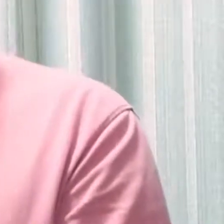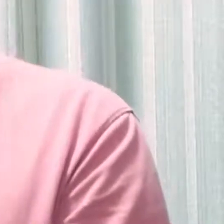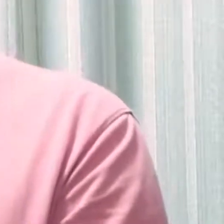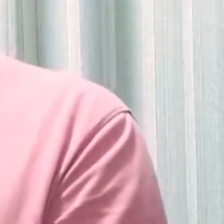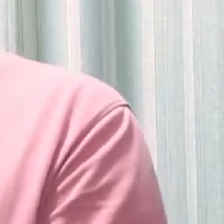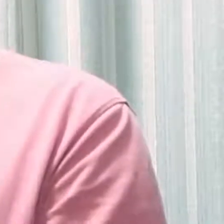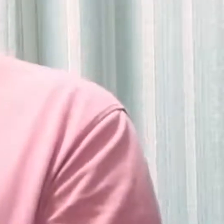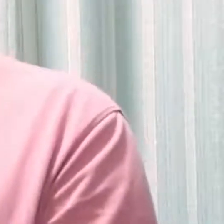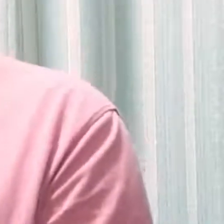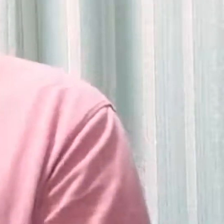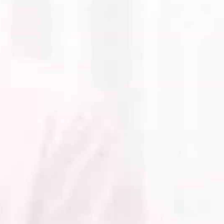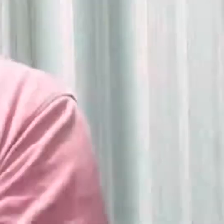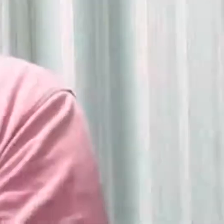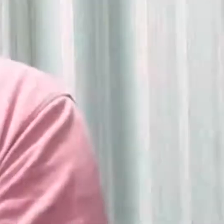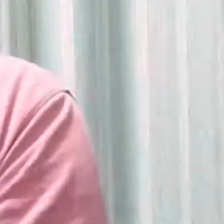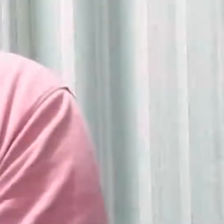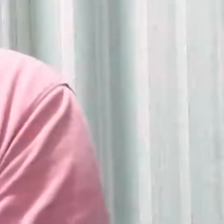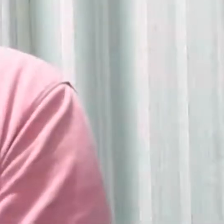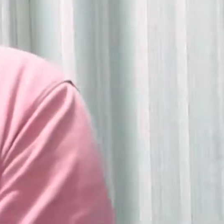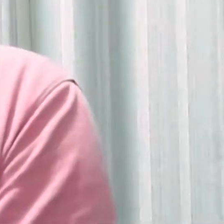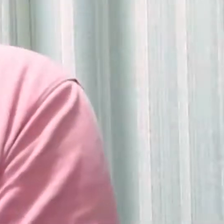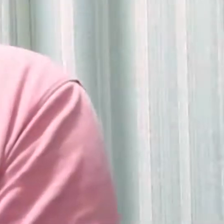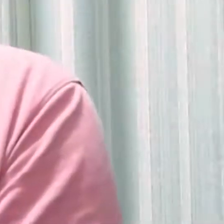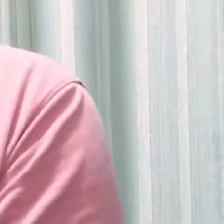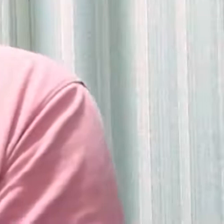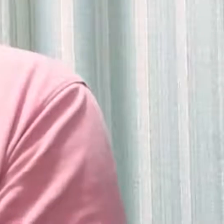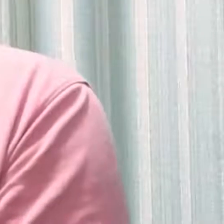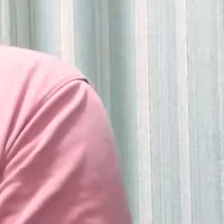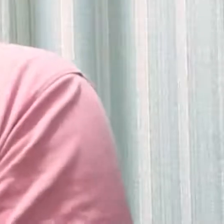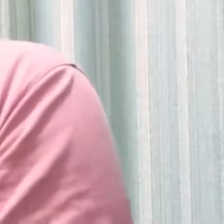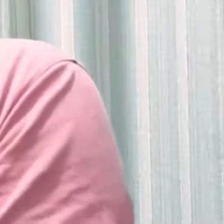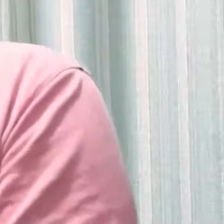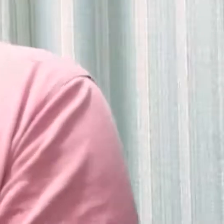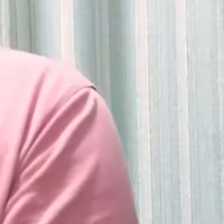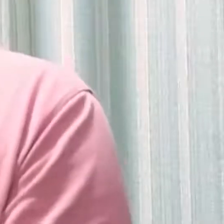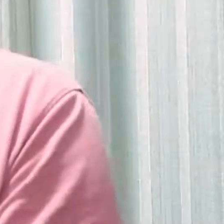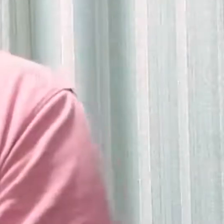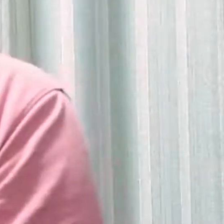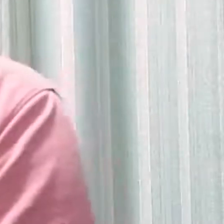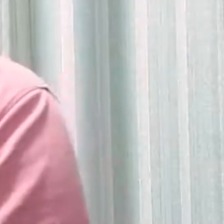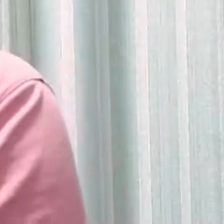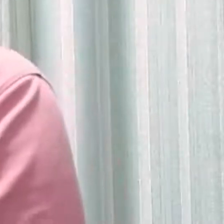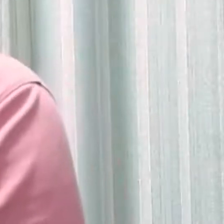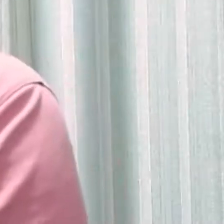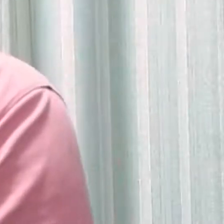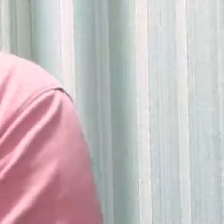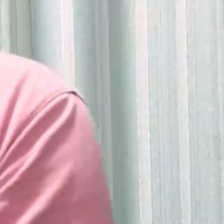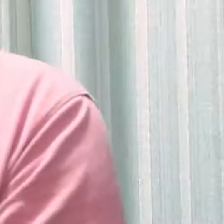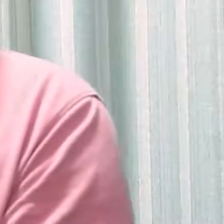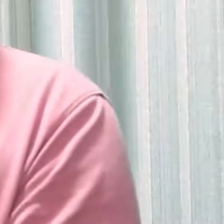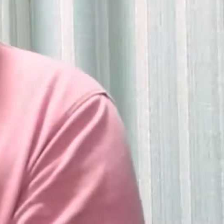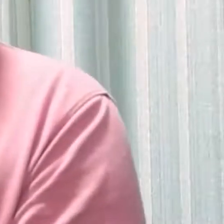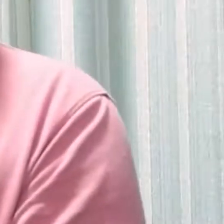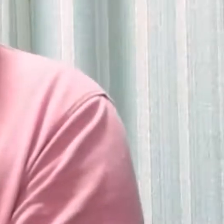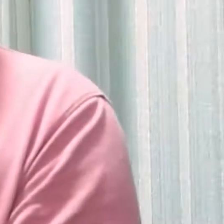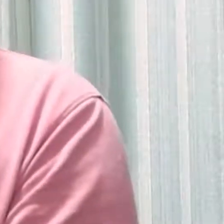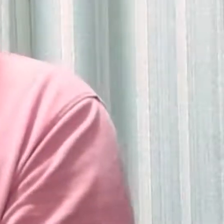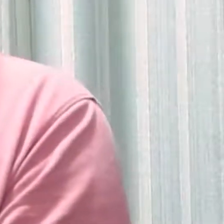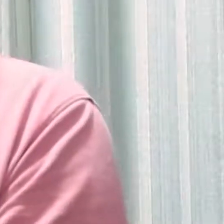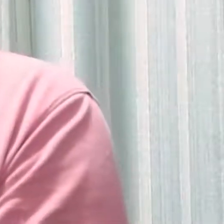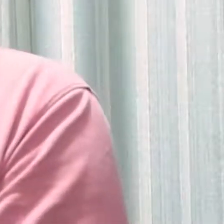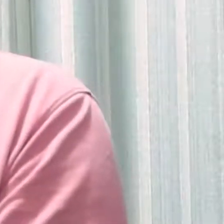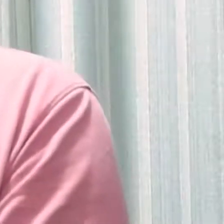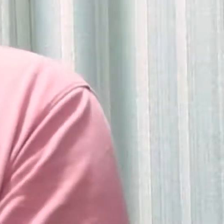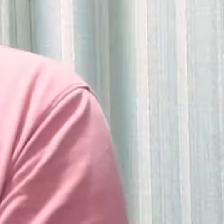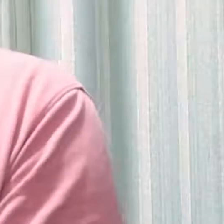julho. Cheguei lá, eu estava com a pressão muito alta. E eu faço Jiu-Jitsu há uns 9 anos, mais ou menos. 9 anos. Não